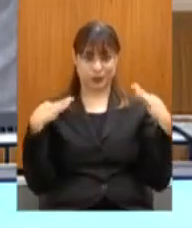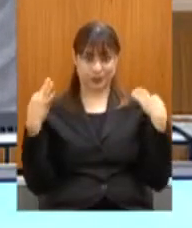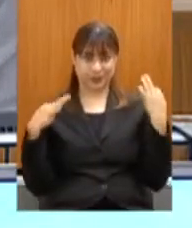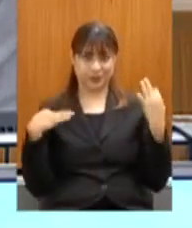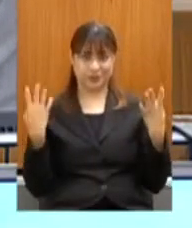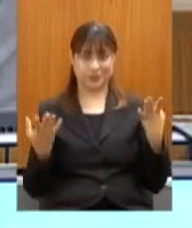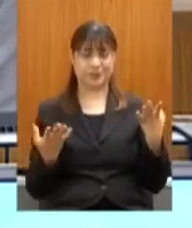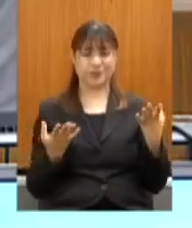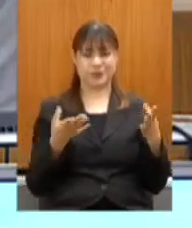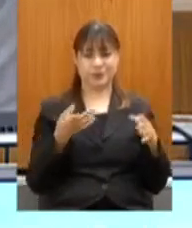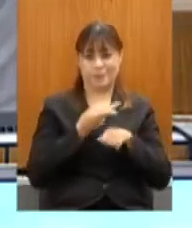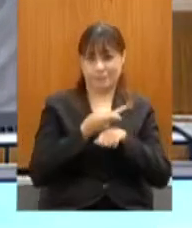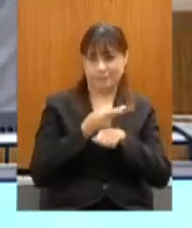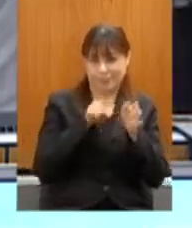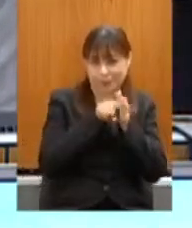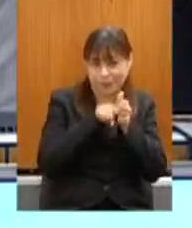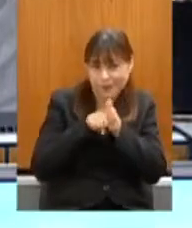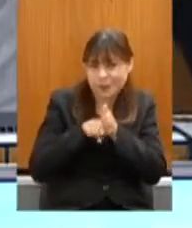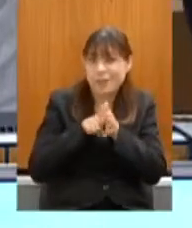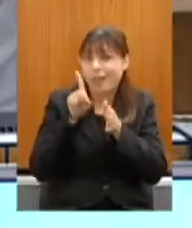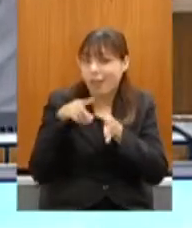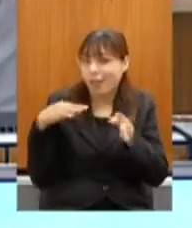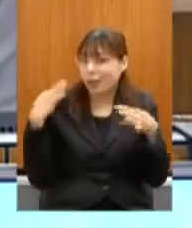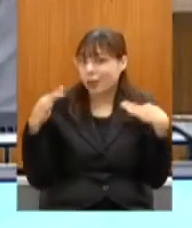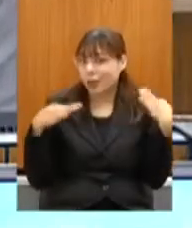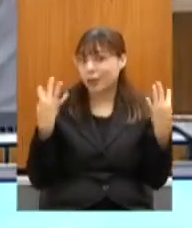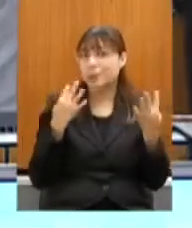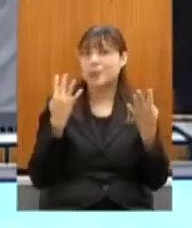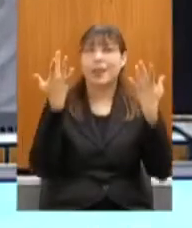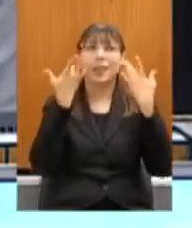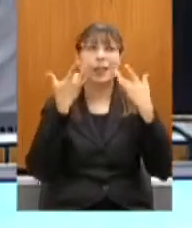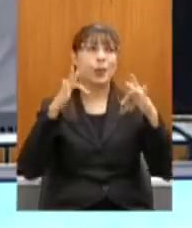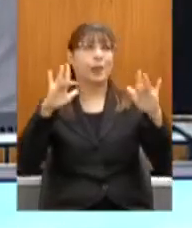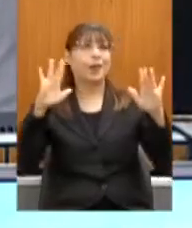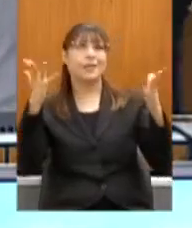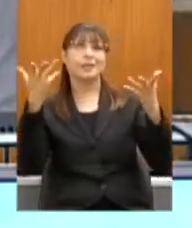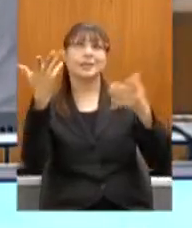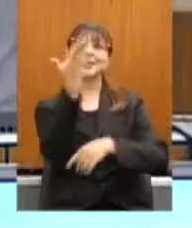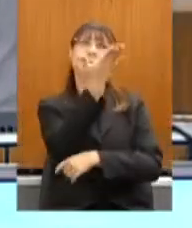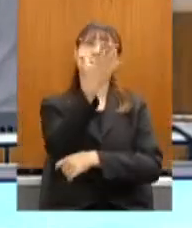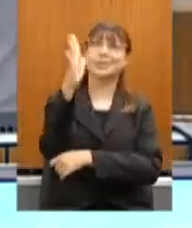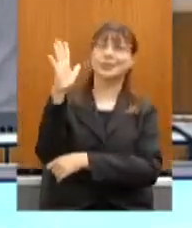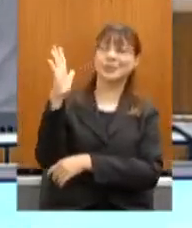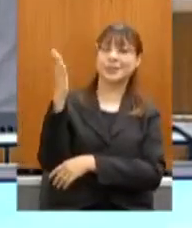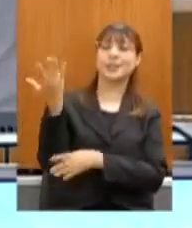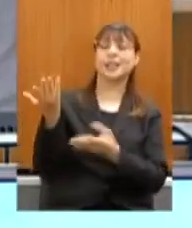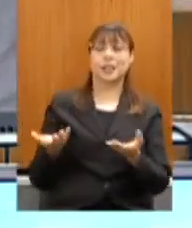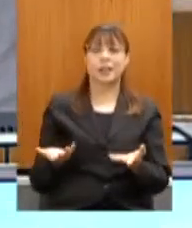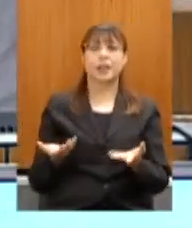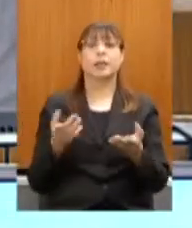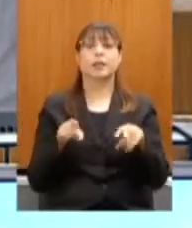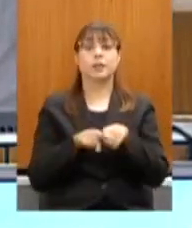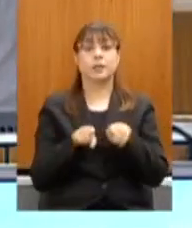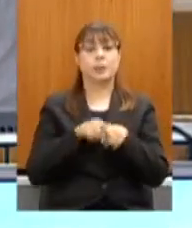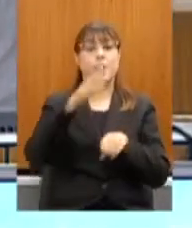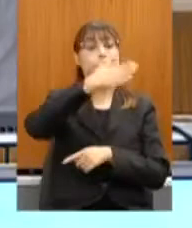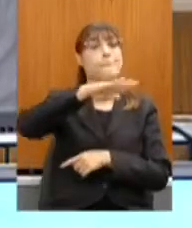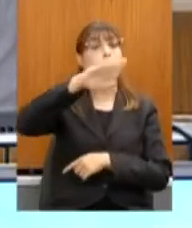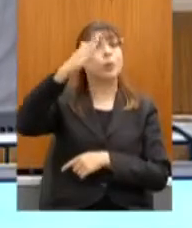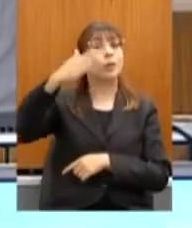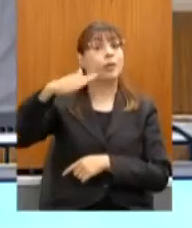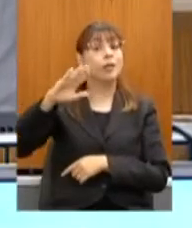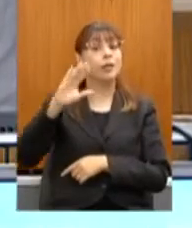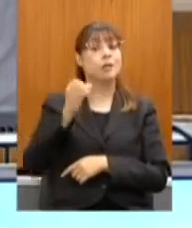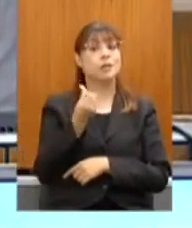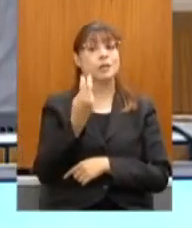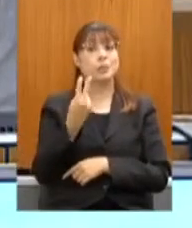as buscas que estão tendo são por um turismo de natureza e 52% pasme por montanhas. É o que estão